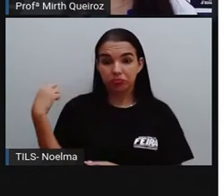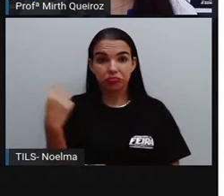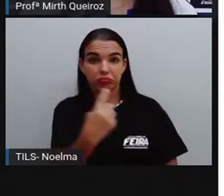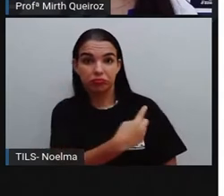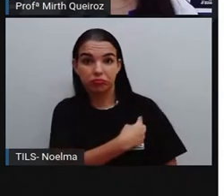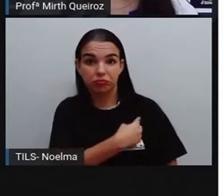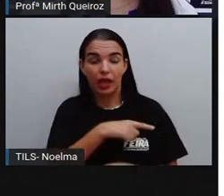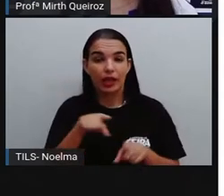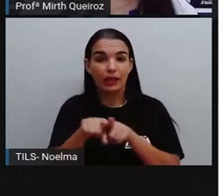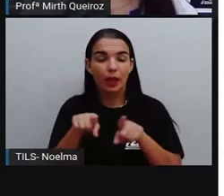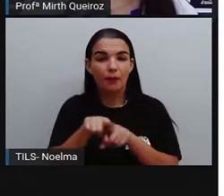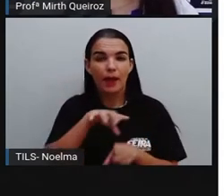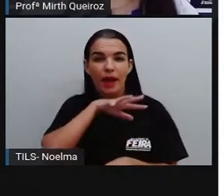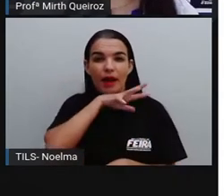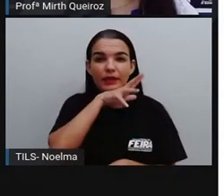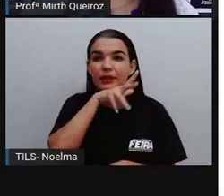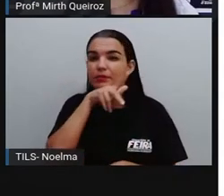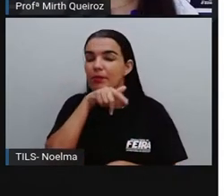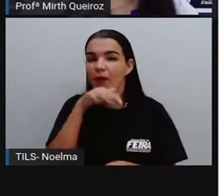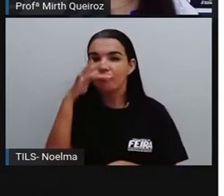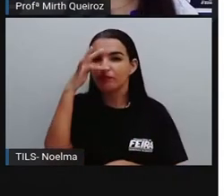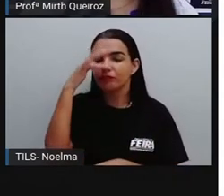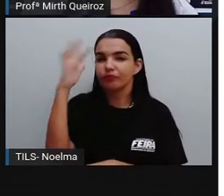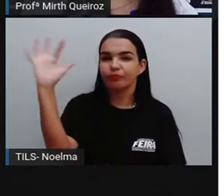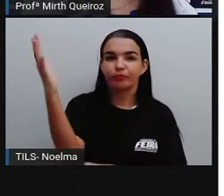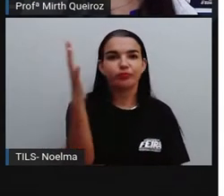fauna e a flora do Brasil.